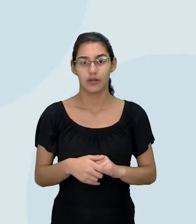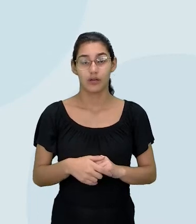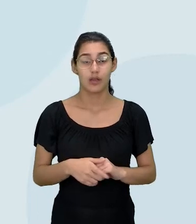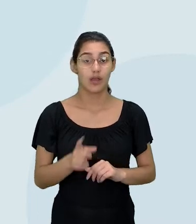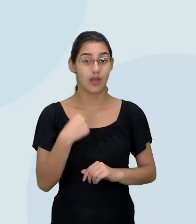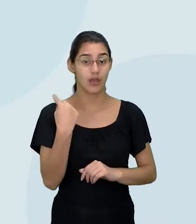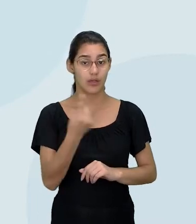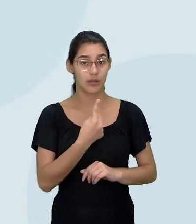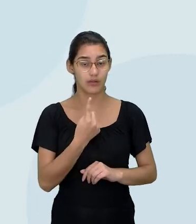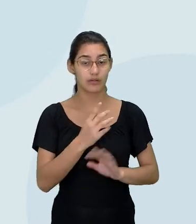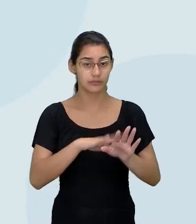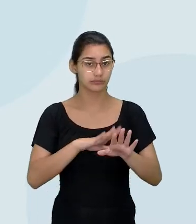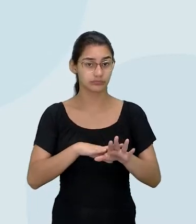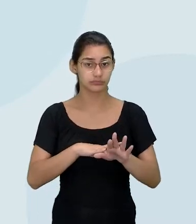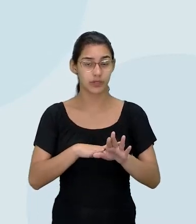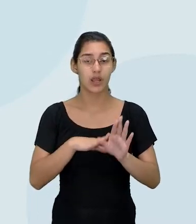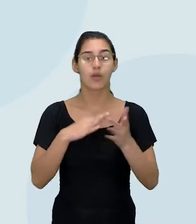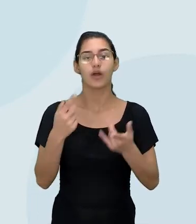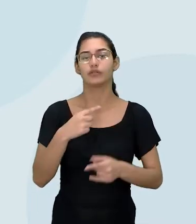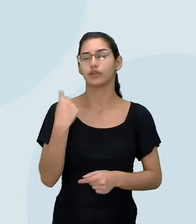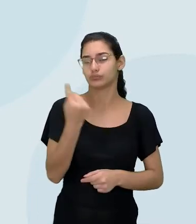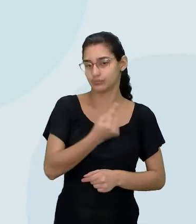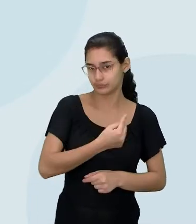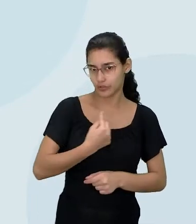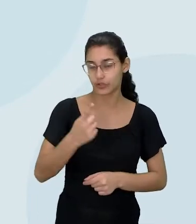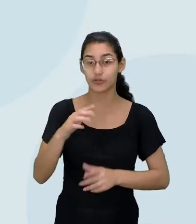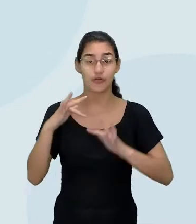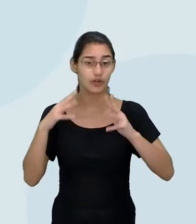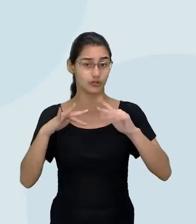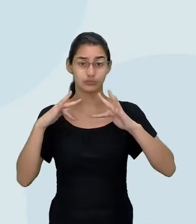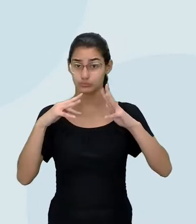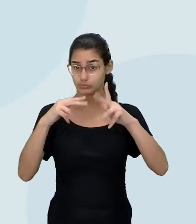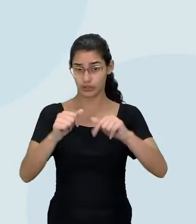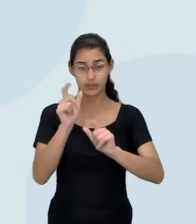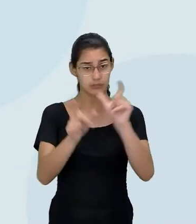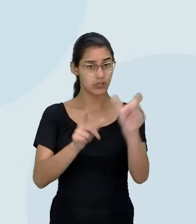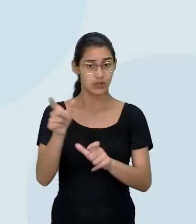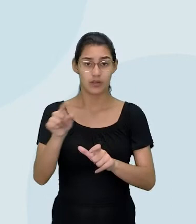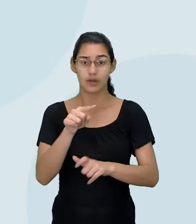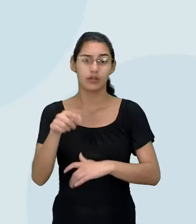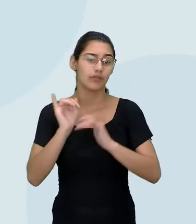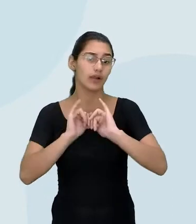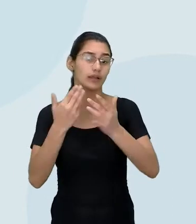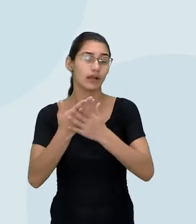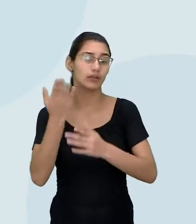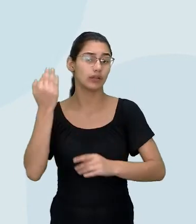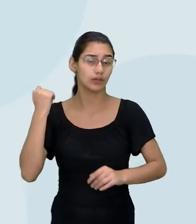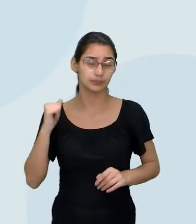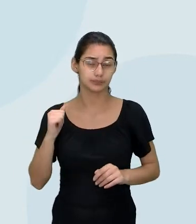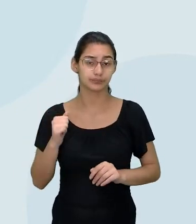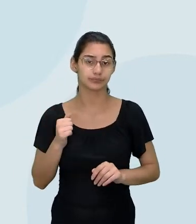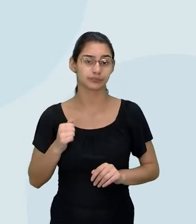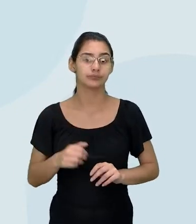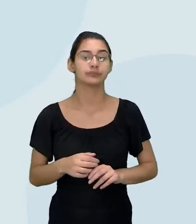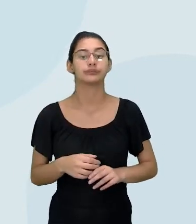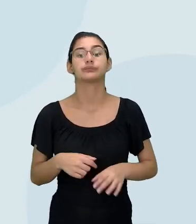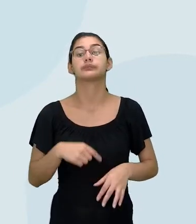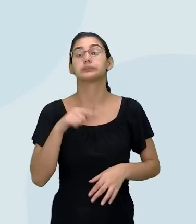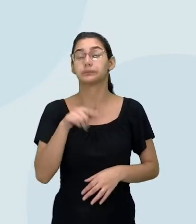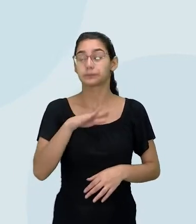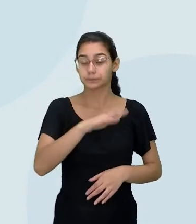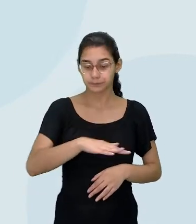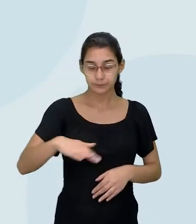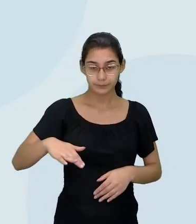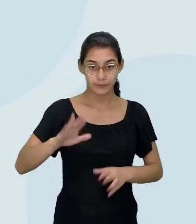A gente manipula. E quando eu falo a gente, eu estou falando todos nós e talvez isso eu não tenha falado na aula anterior. Quando uma